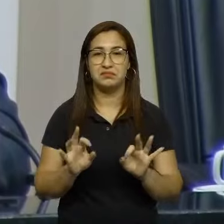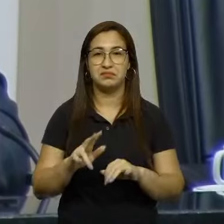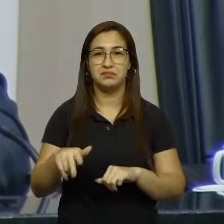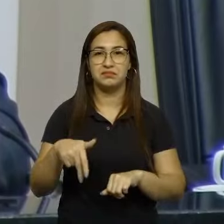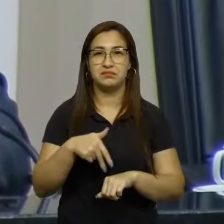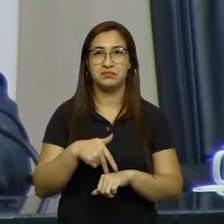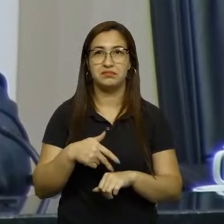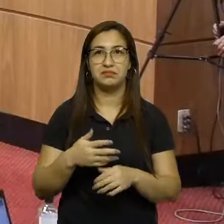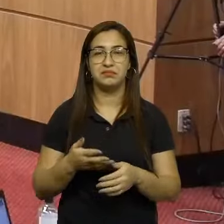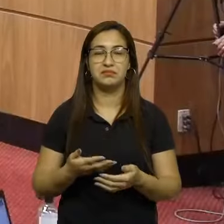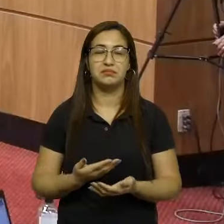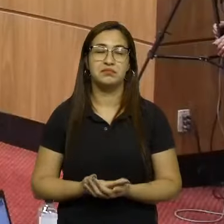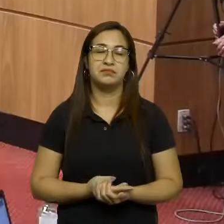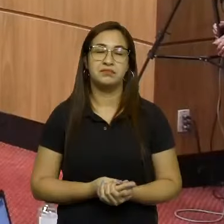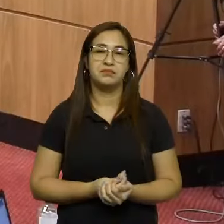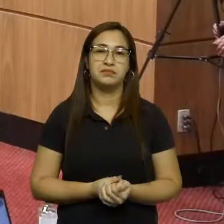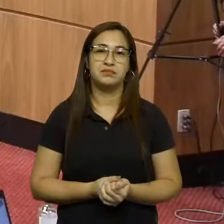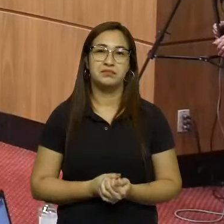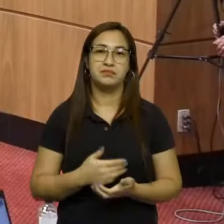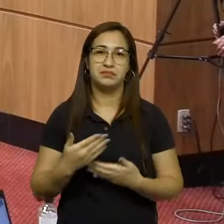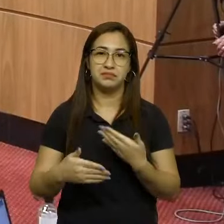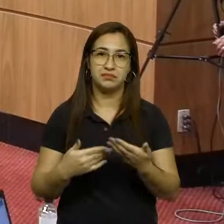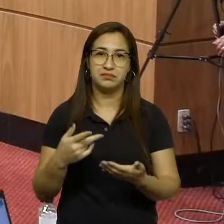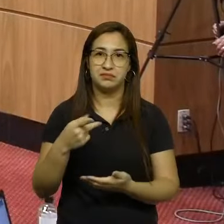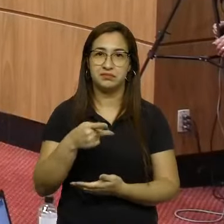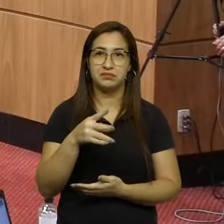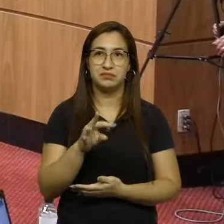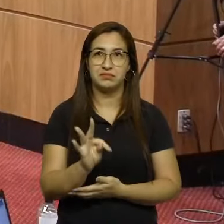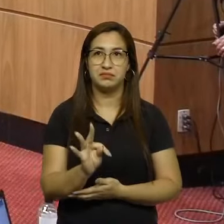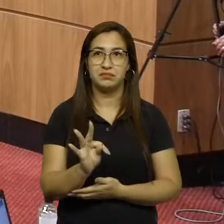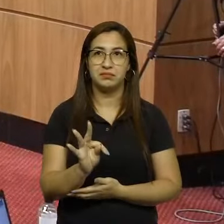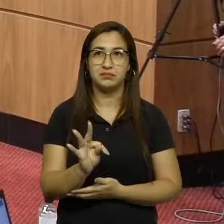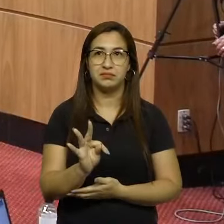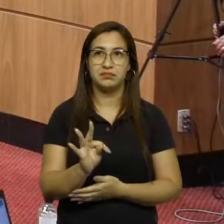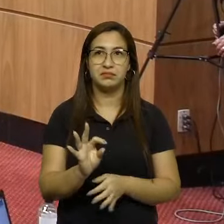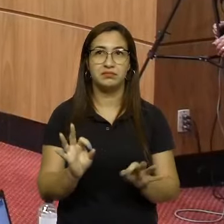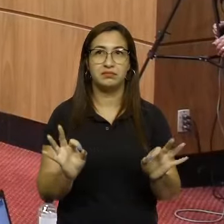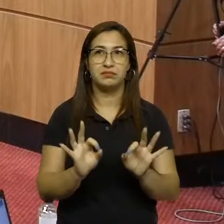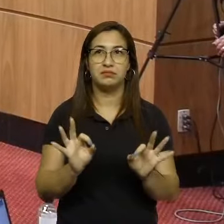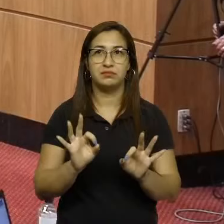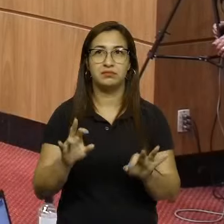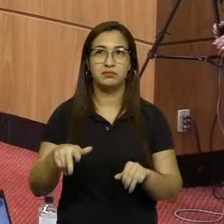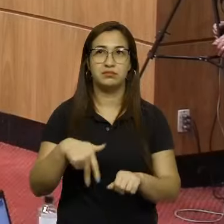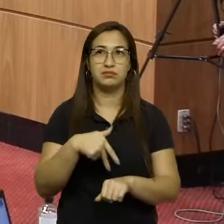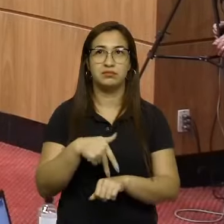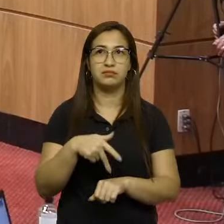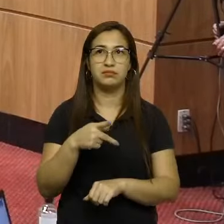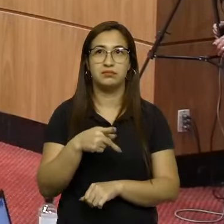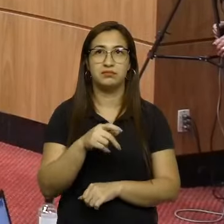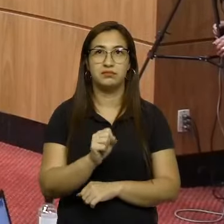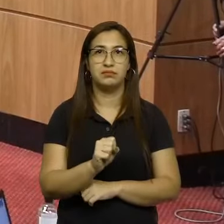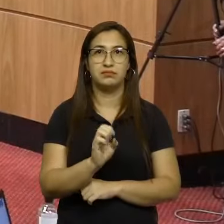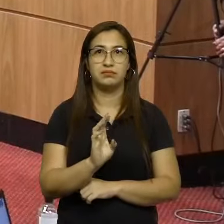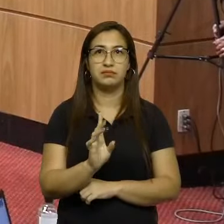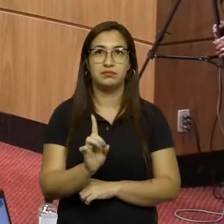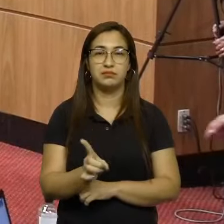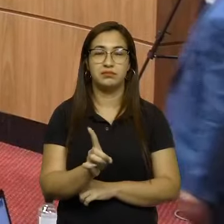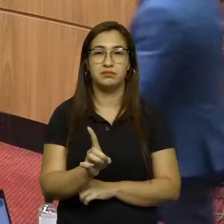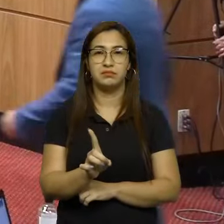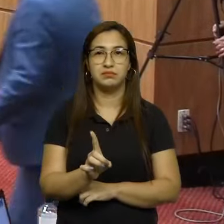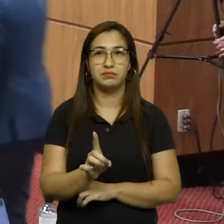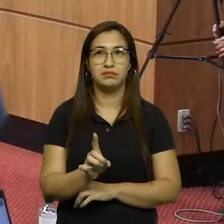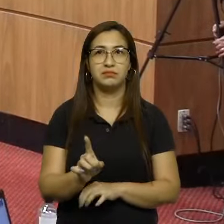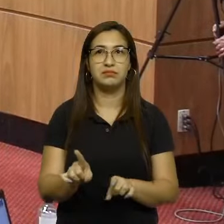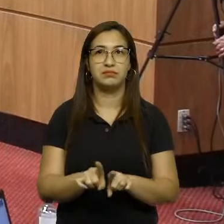palavra, na sequência, PP. também não fará uso da palavra, o PSDB, da